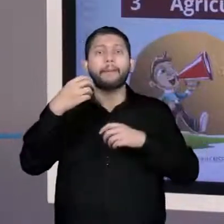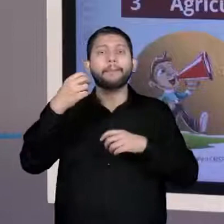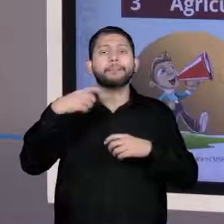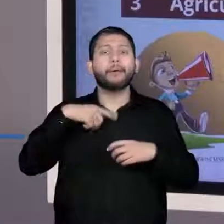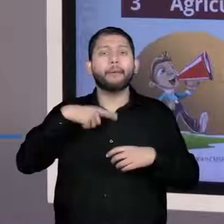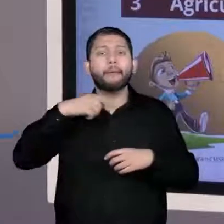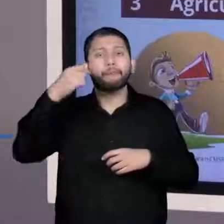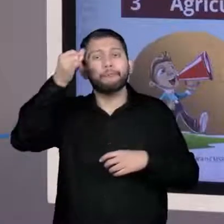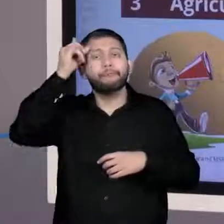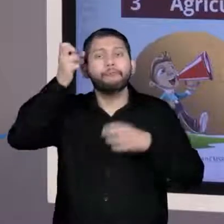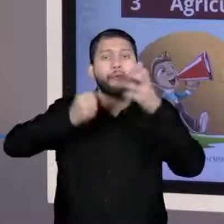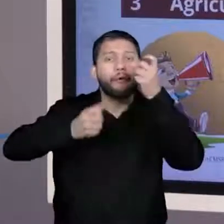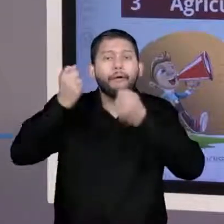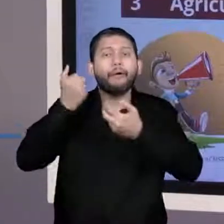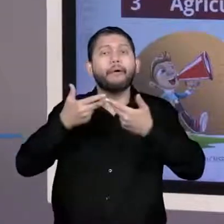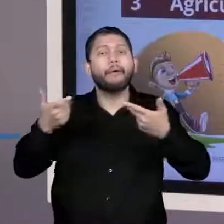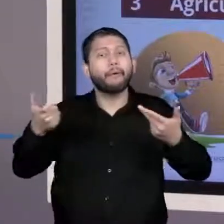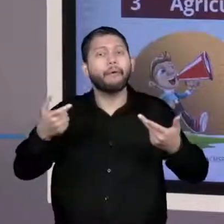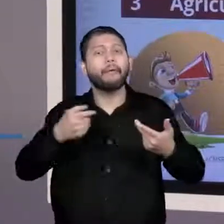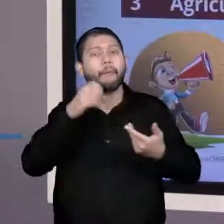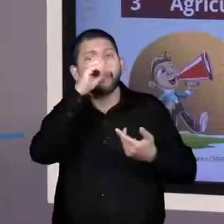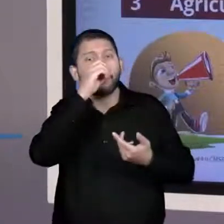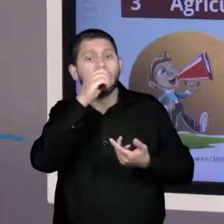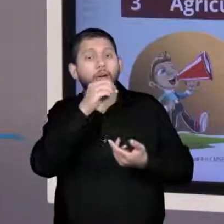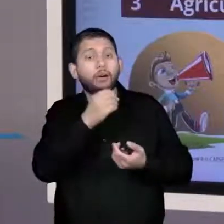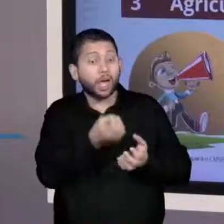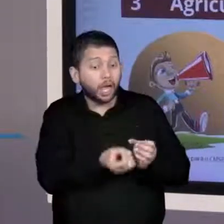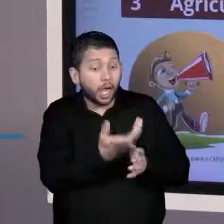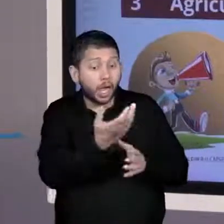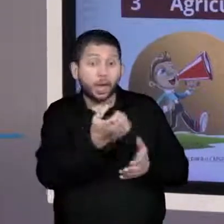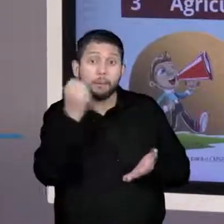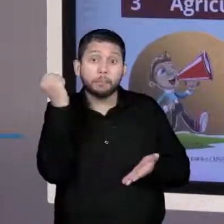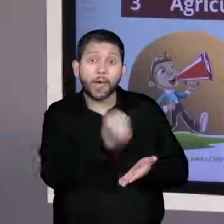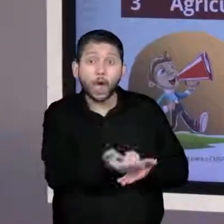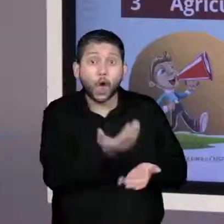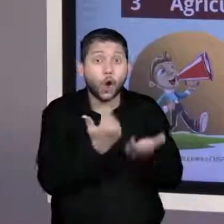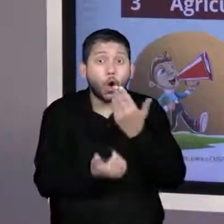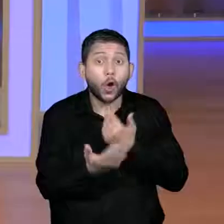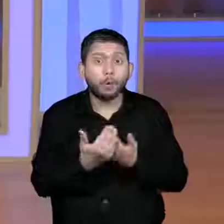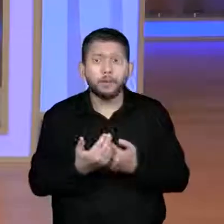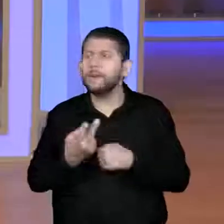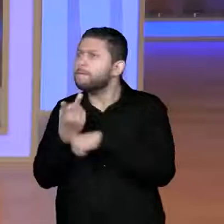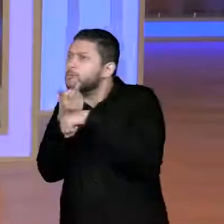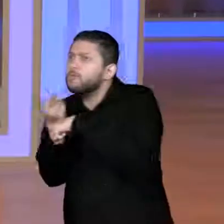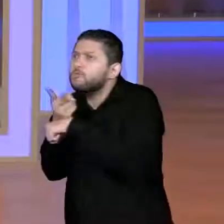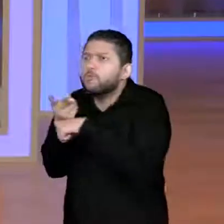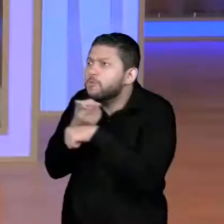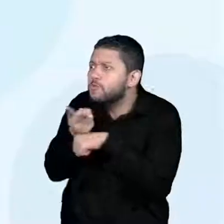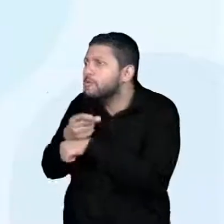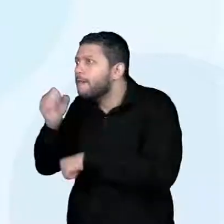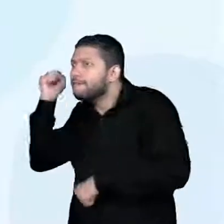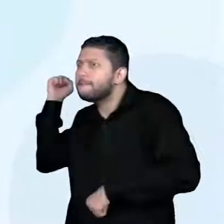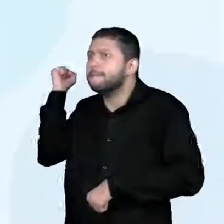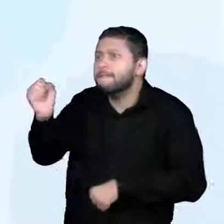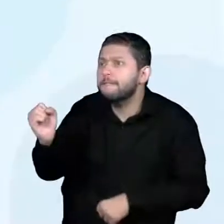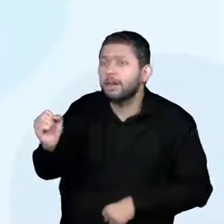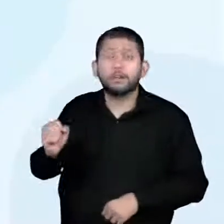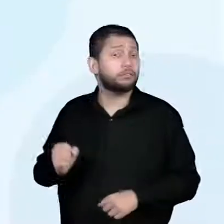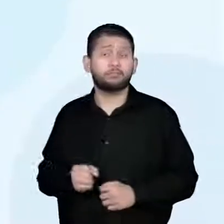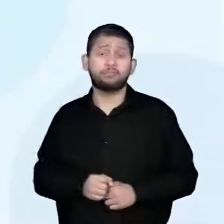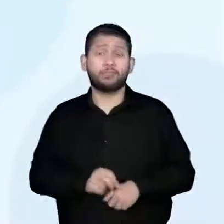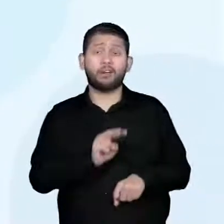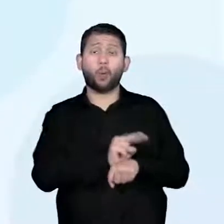muito importantes para o nomadismo. A primeira característica, vem aqui, vem na tela comigo. É a agricultura.